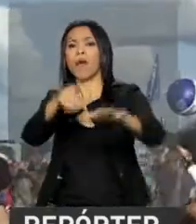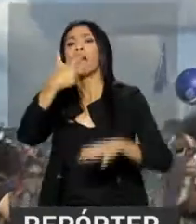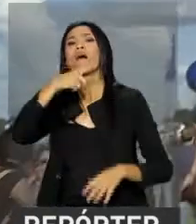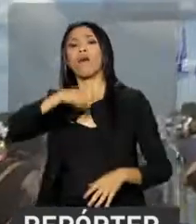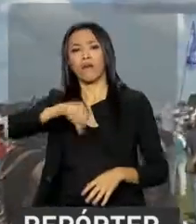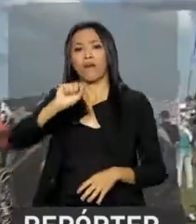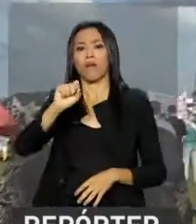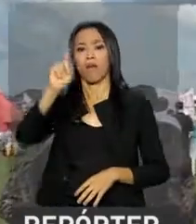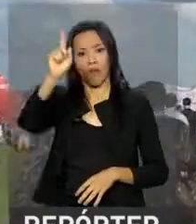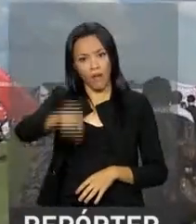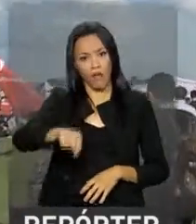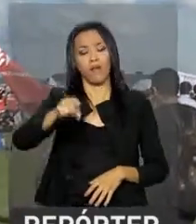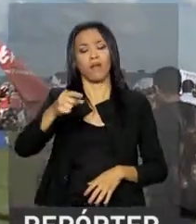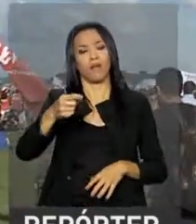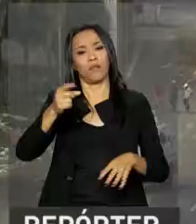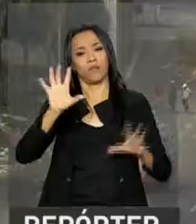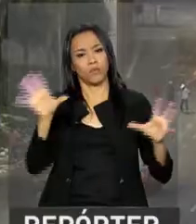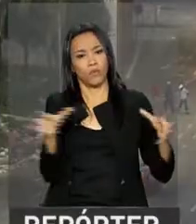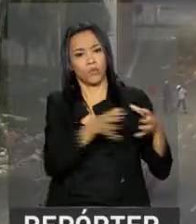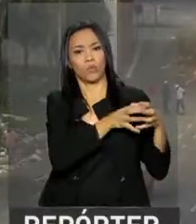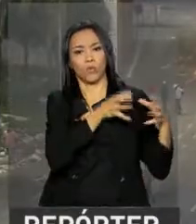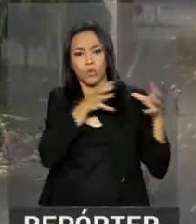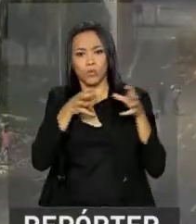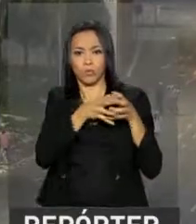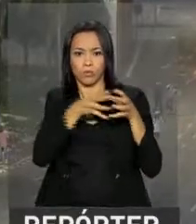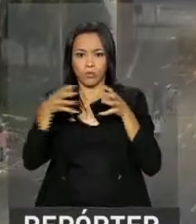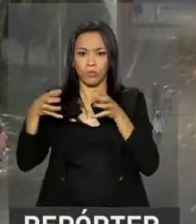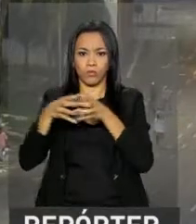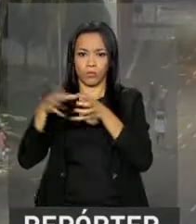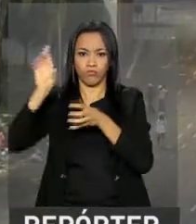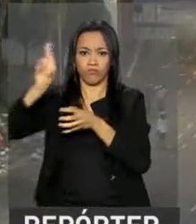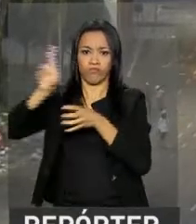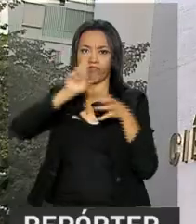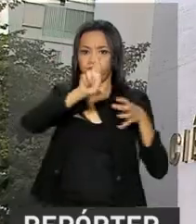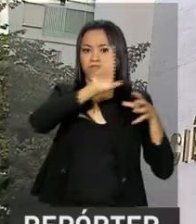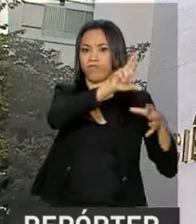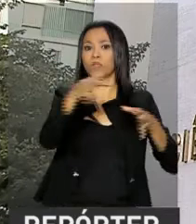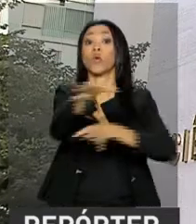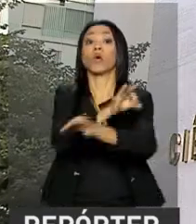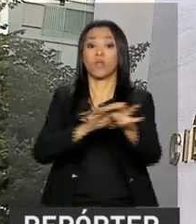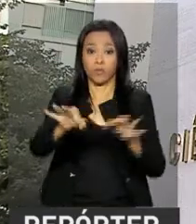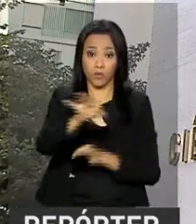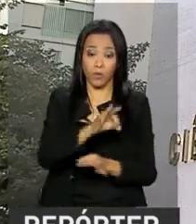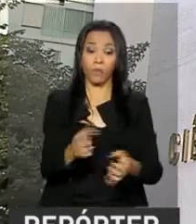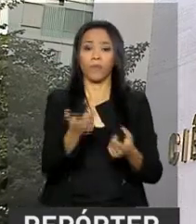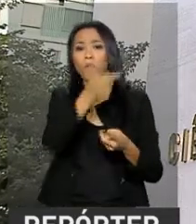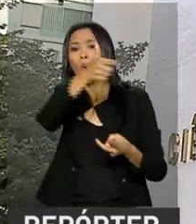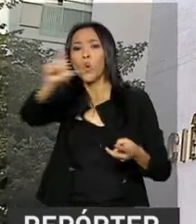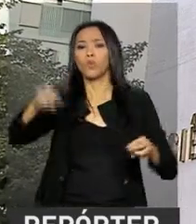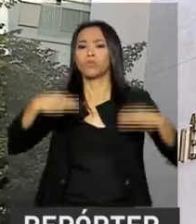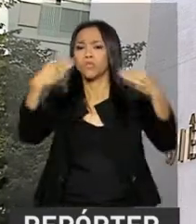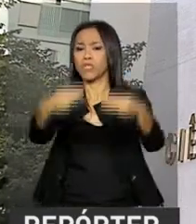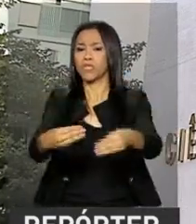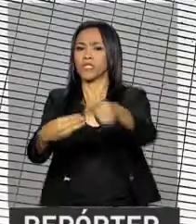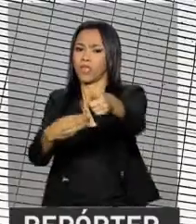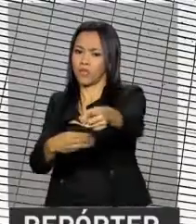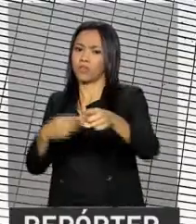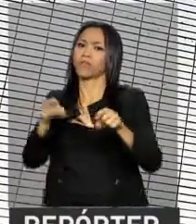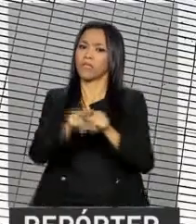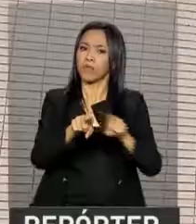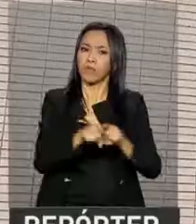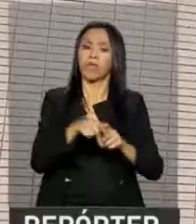dê através das entidades organizadoras. Outros ministérios, como Integração Nacional,